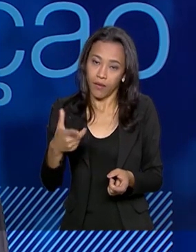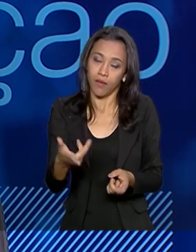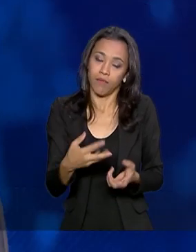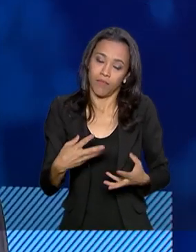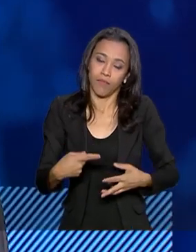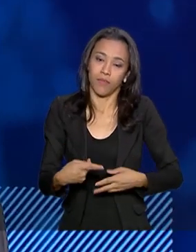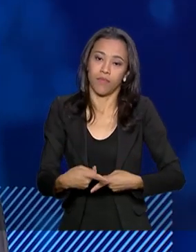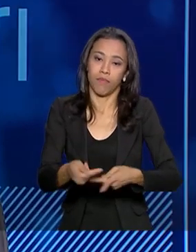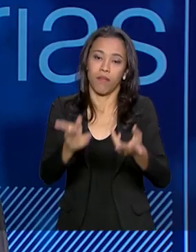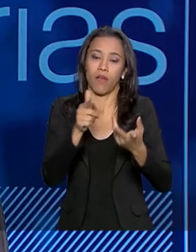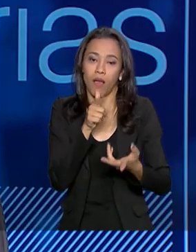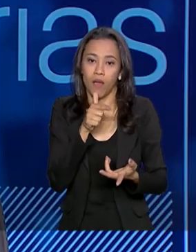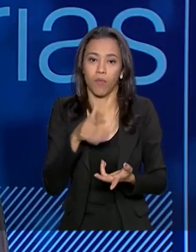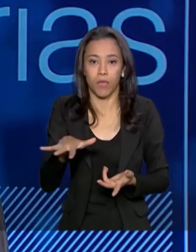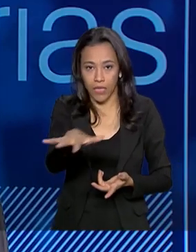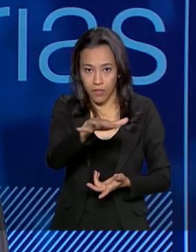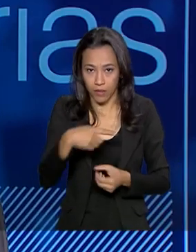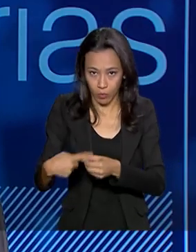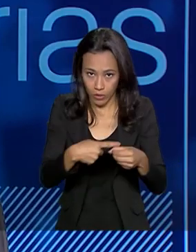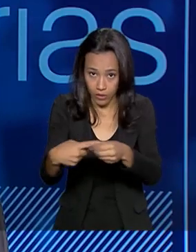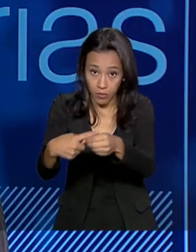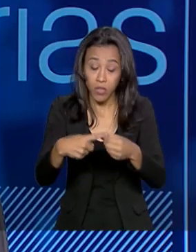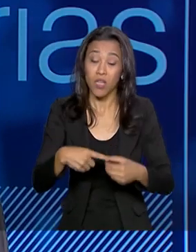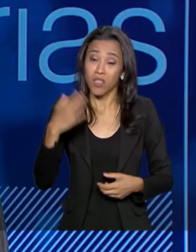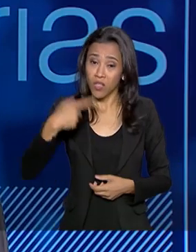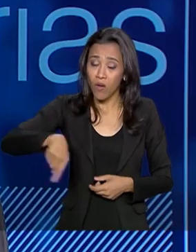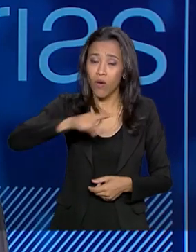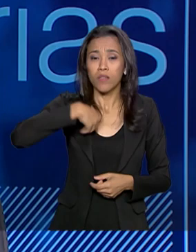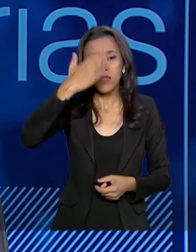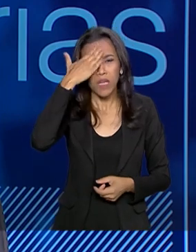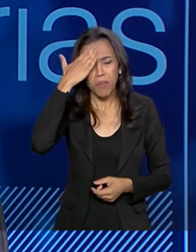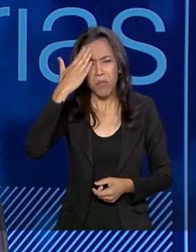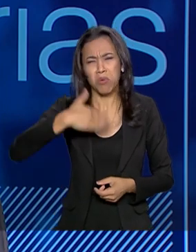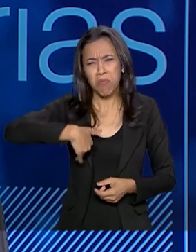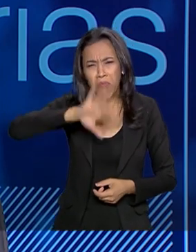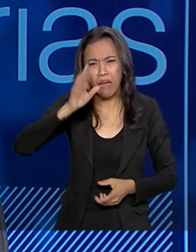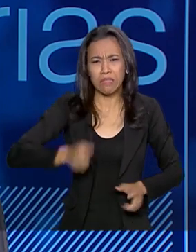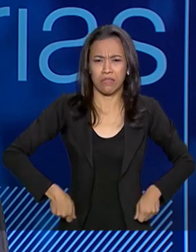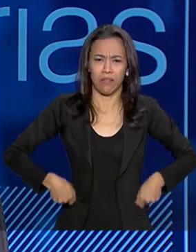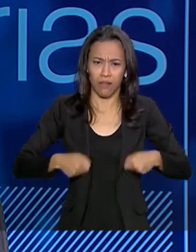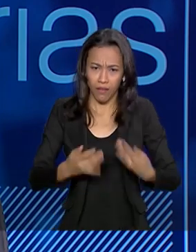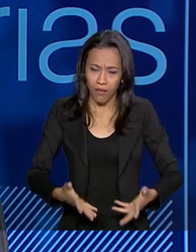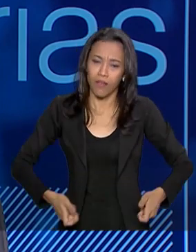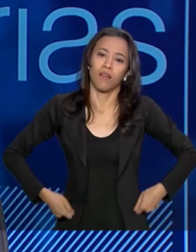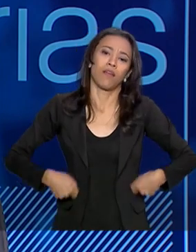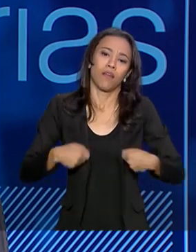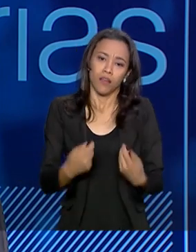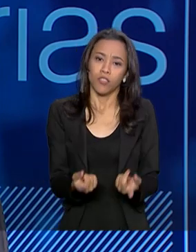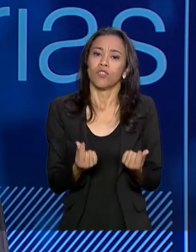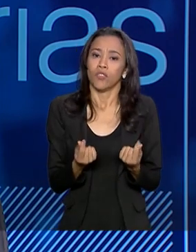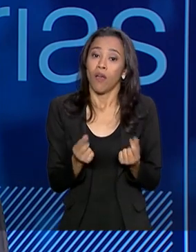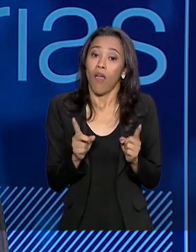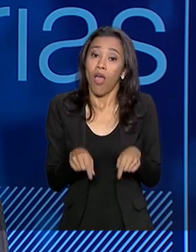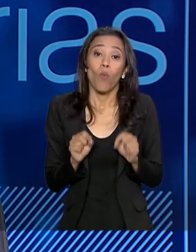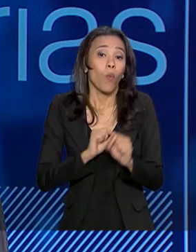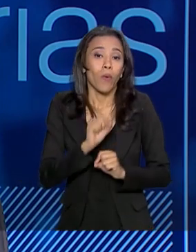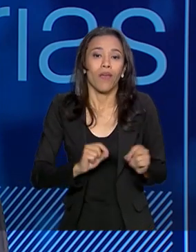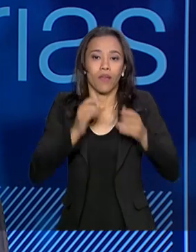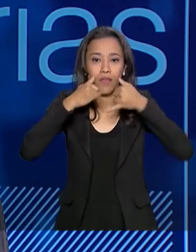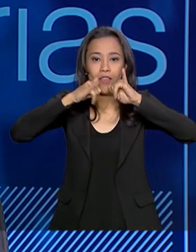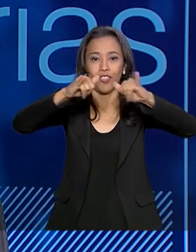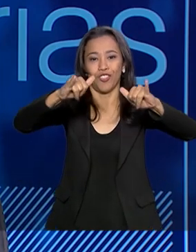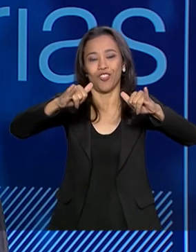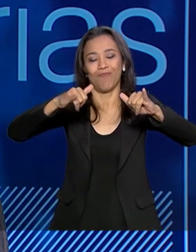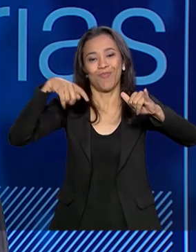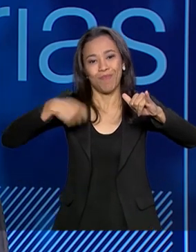empreendimento. E a gente sabe que um dos maiores gastos de operação desse empreendimento é a energia, porque você precisa estar